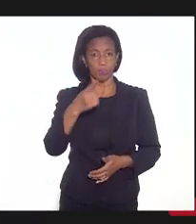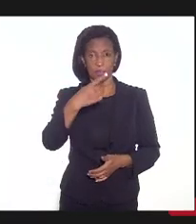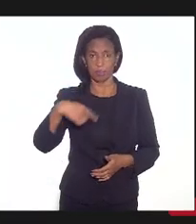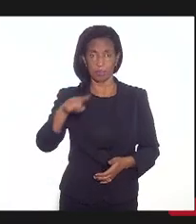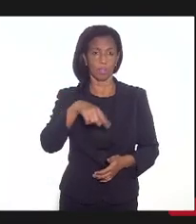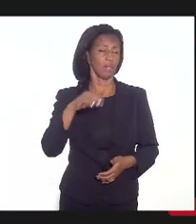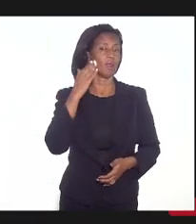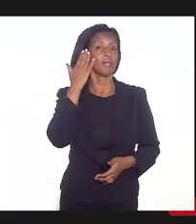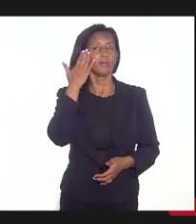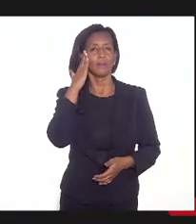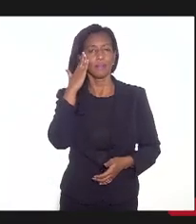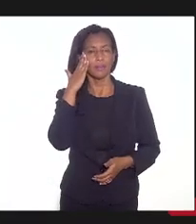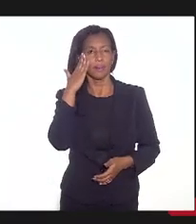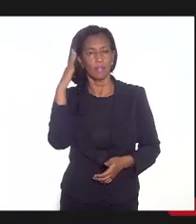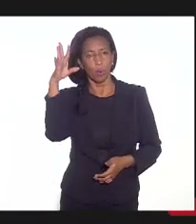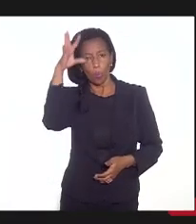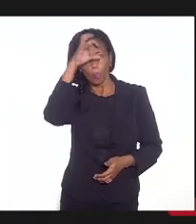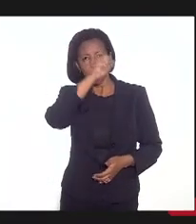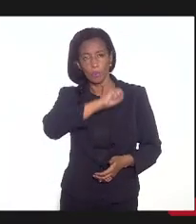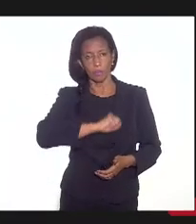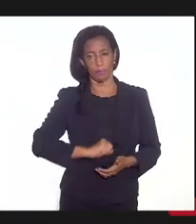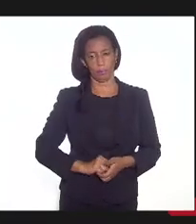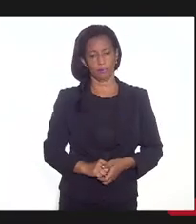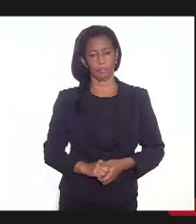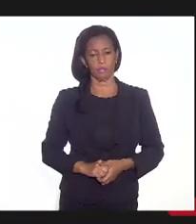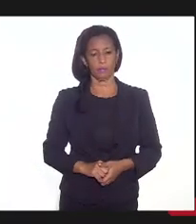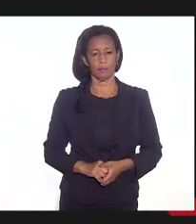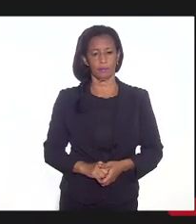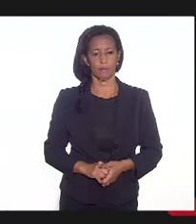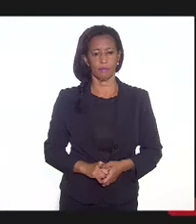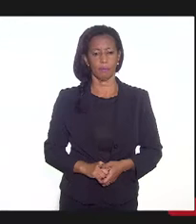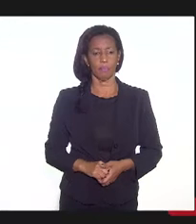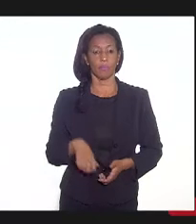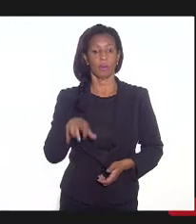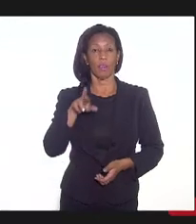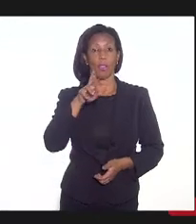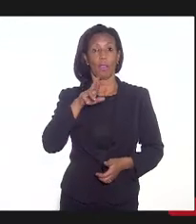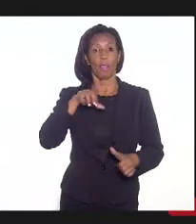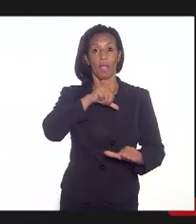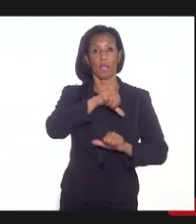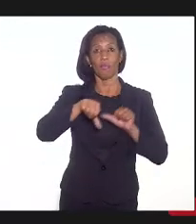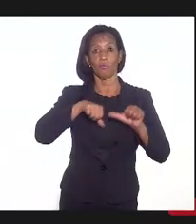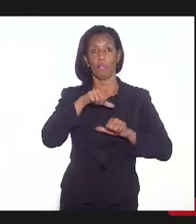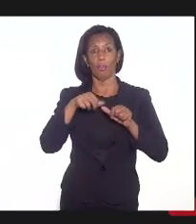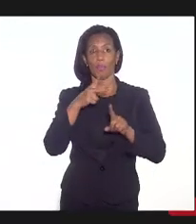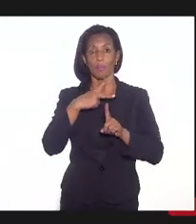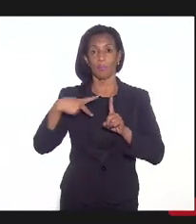possa compreender, ok? Então, lá, reforma da previdência.